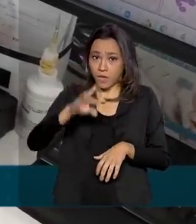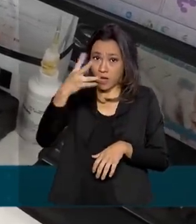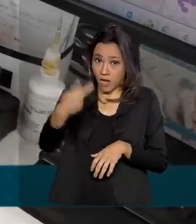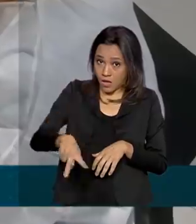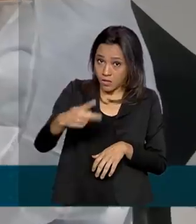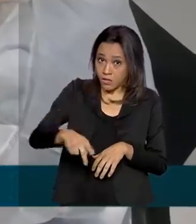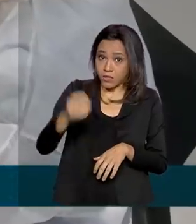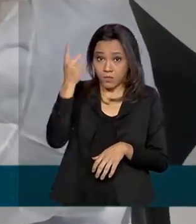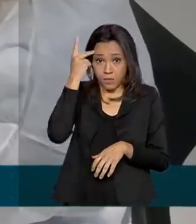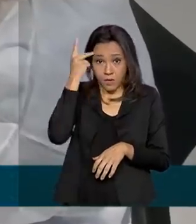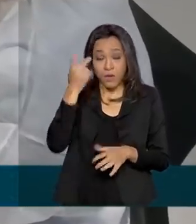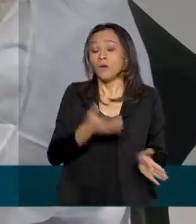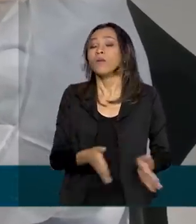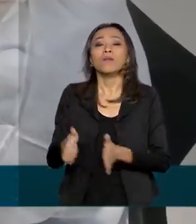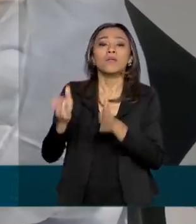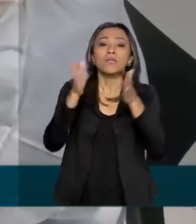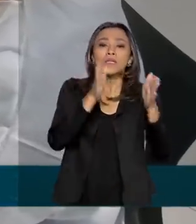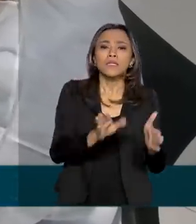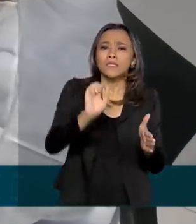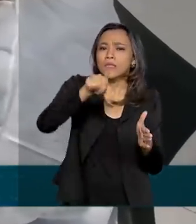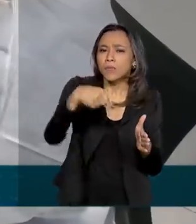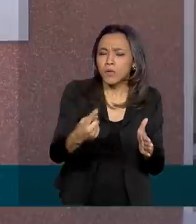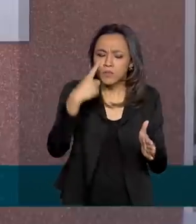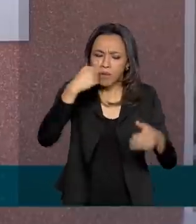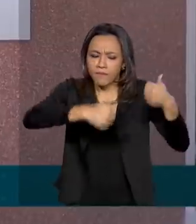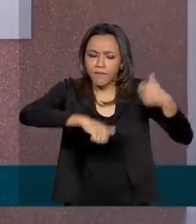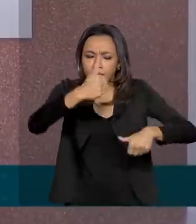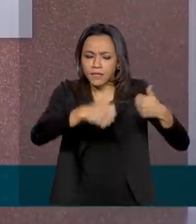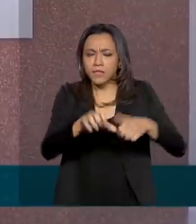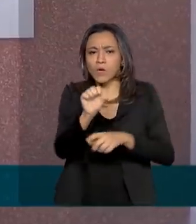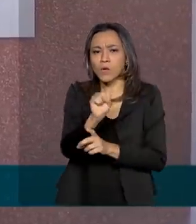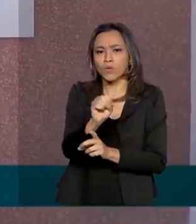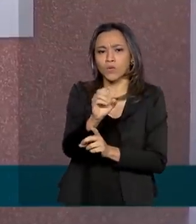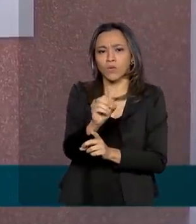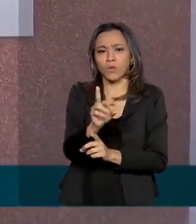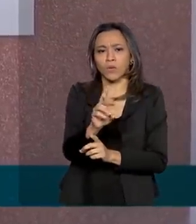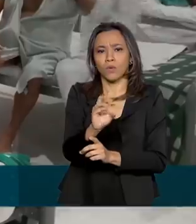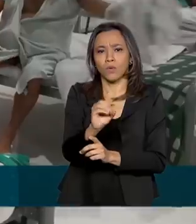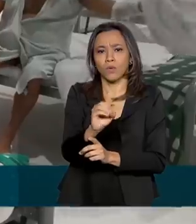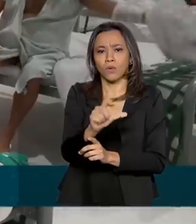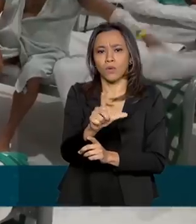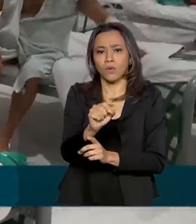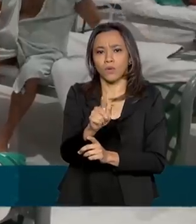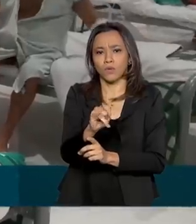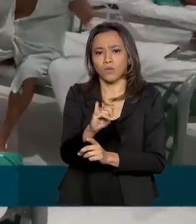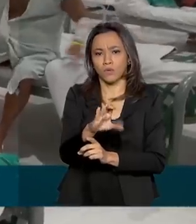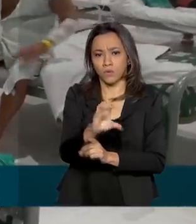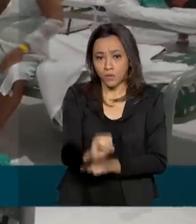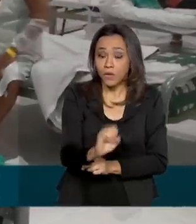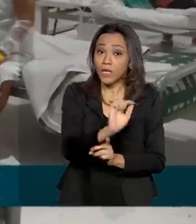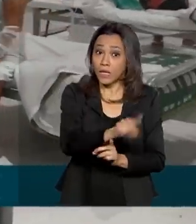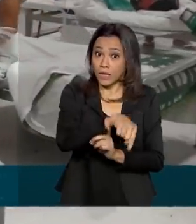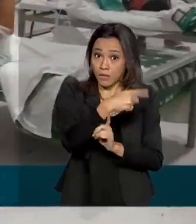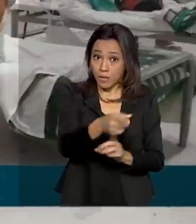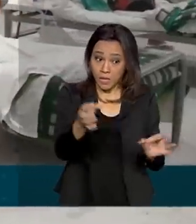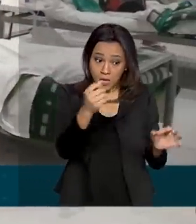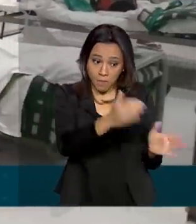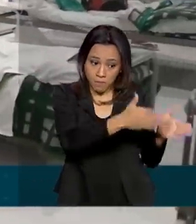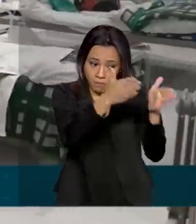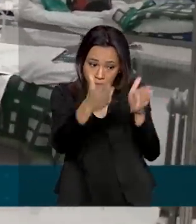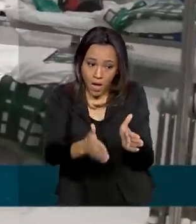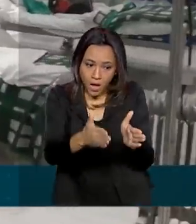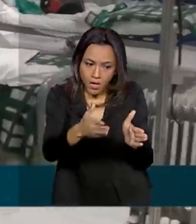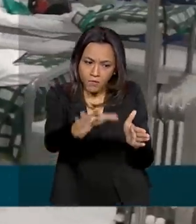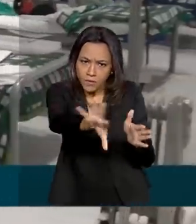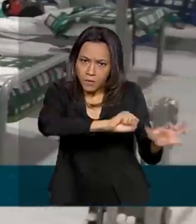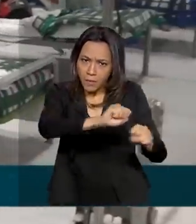Unifesp, e passam por uma triagem sorológica, feita pelo laboratório Fleury. Nessa etapa, os que já tiveram a covid